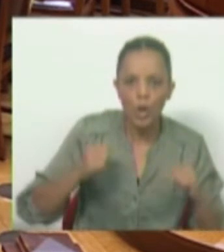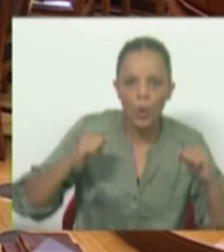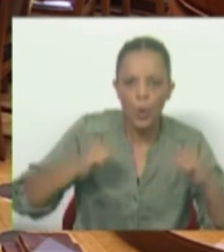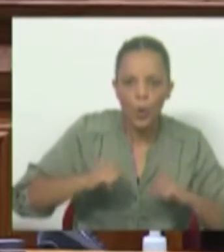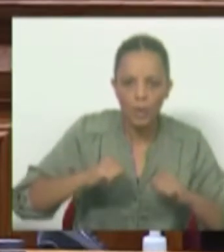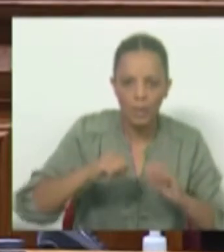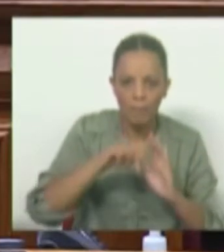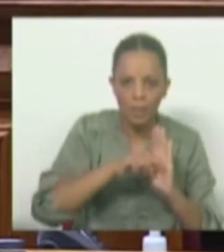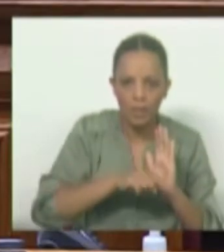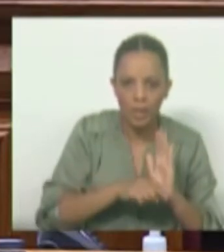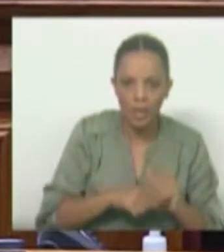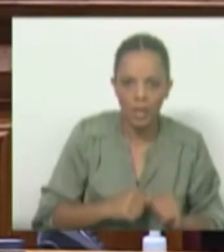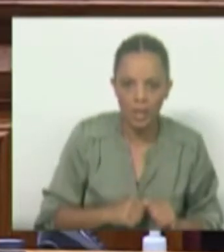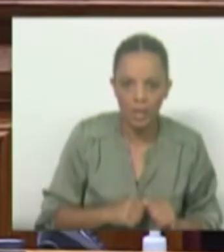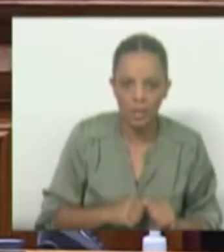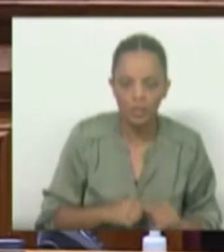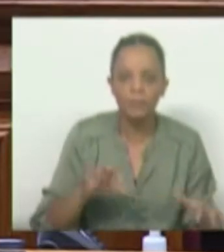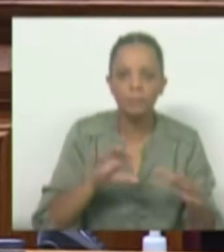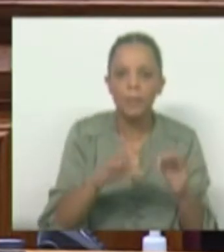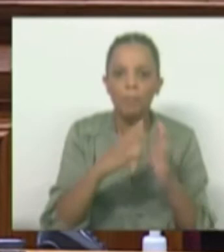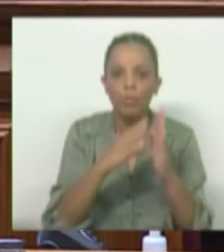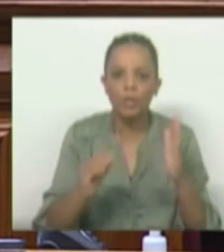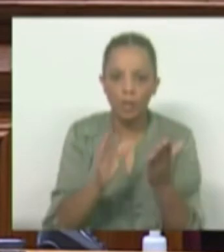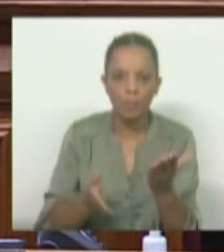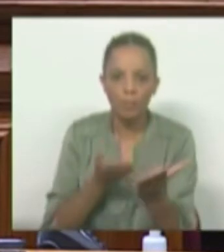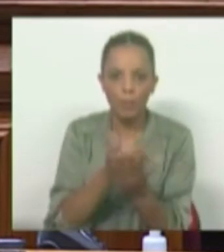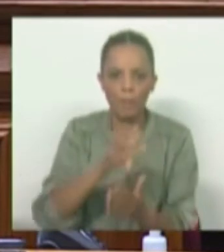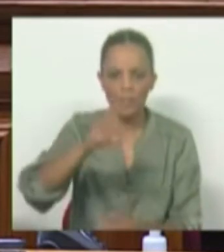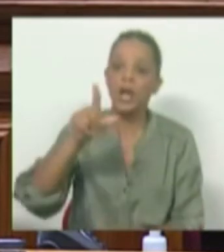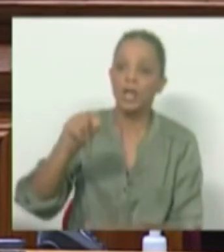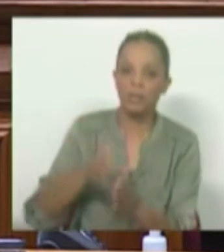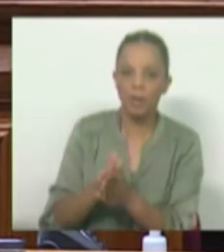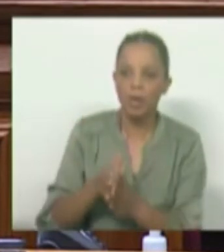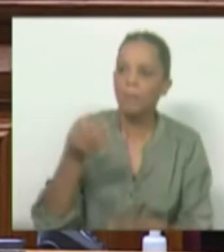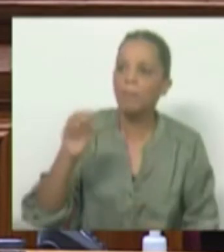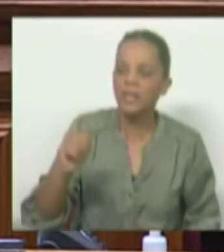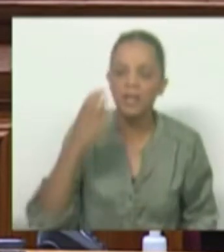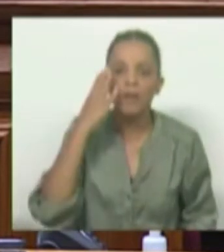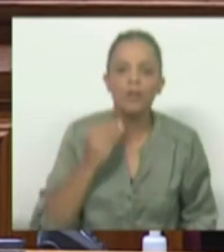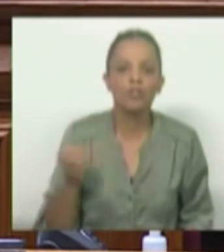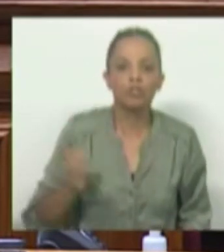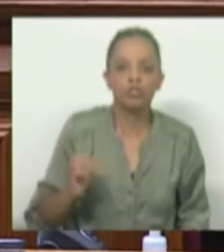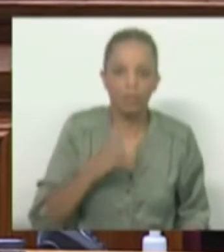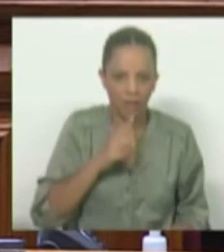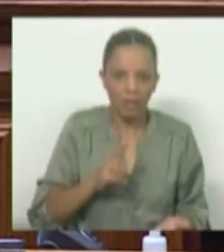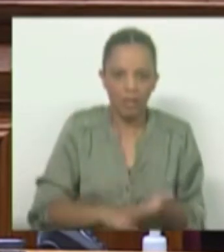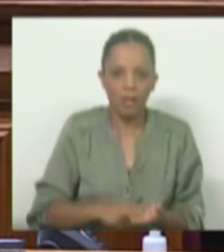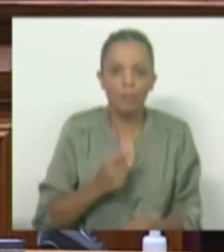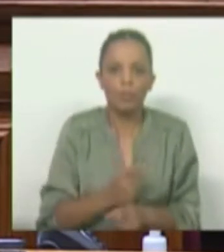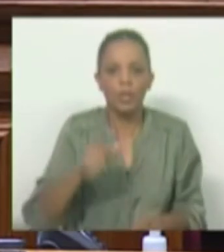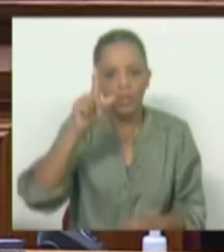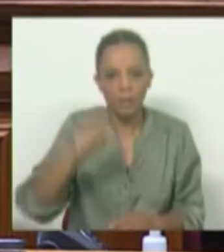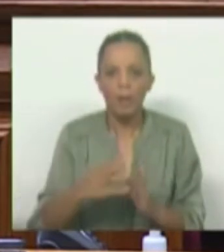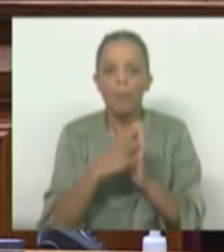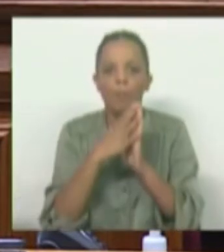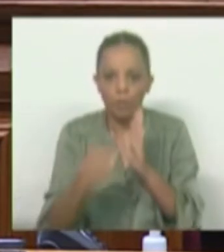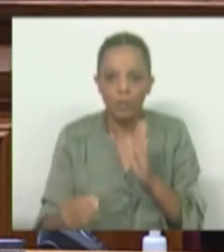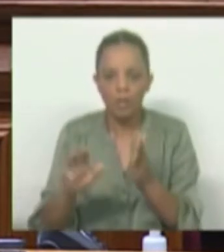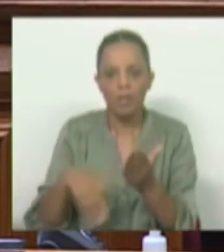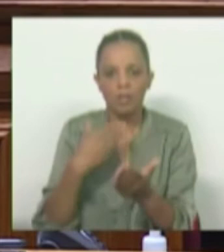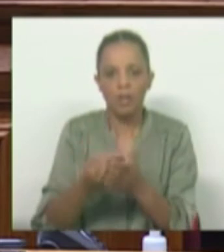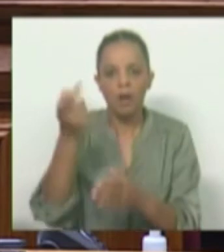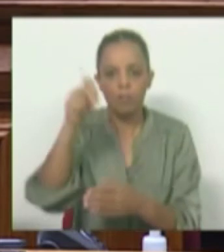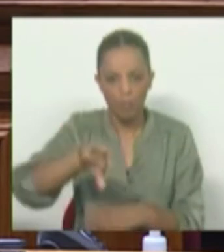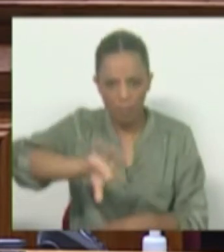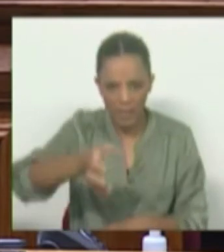medidas, que decorre do modelo que propõem para o país, já agora, e o PS não tem vergonha desta realidade, que decorre também do modelo que implementou no